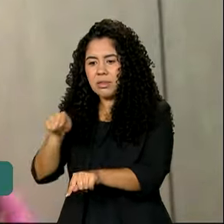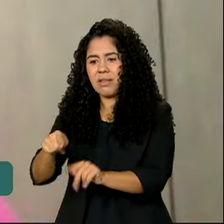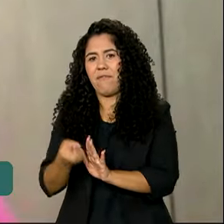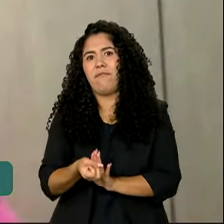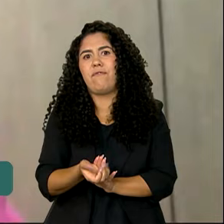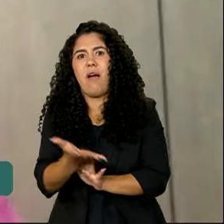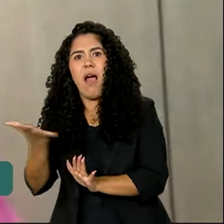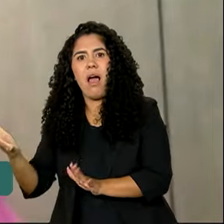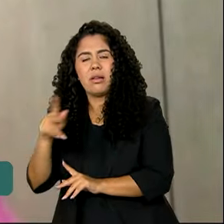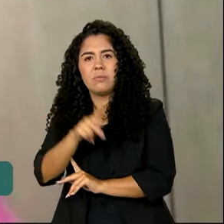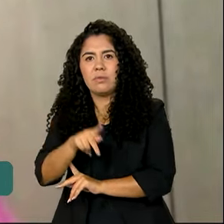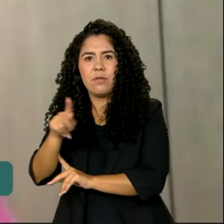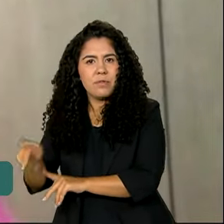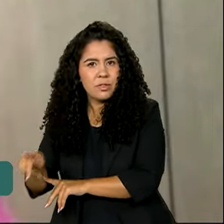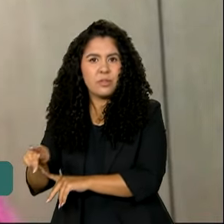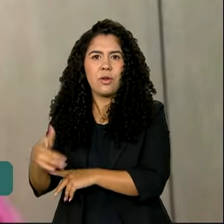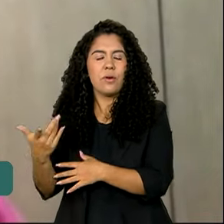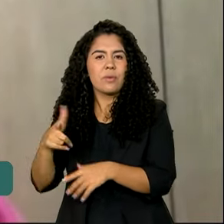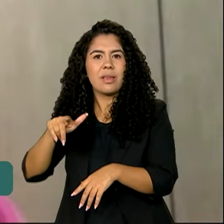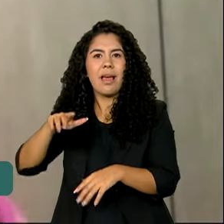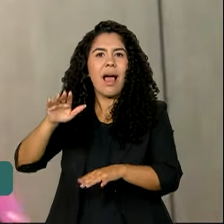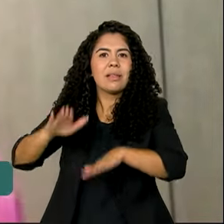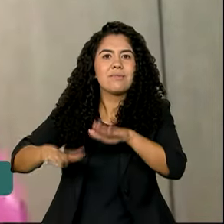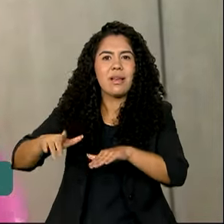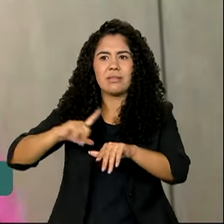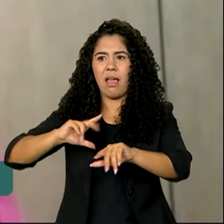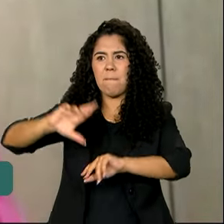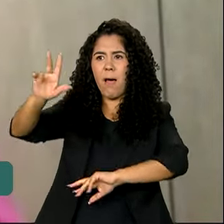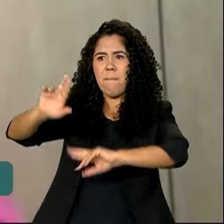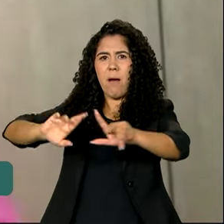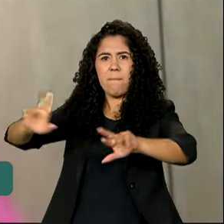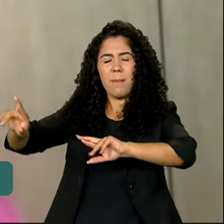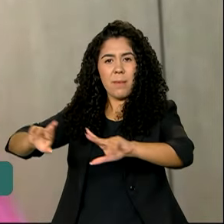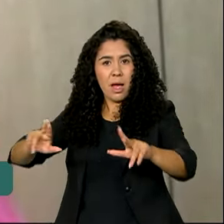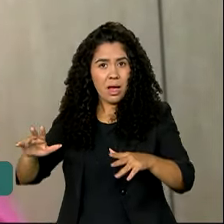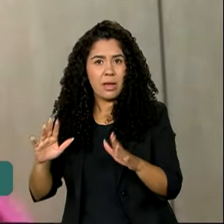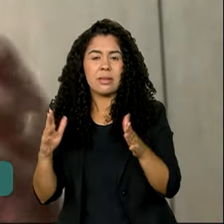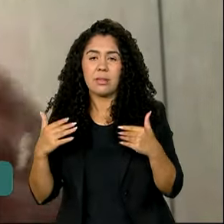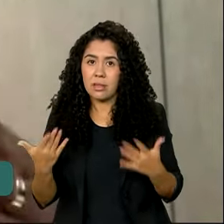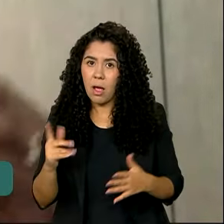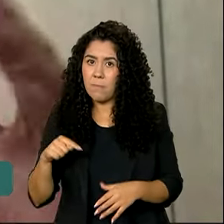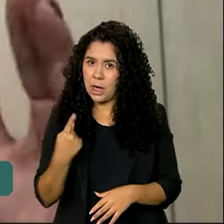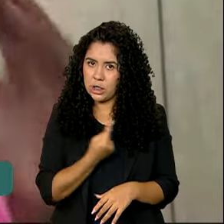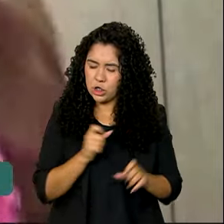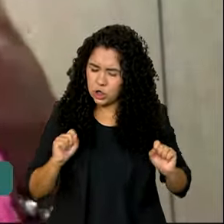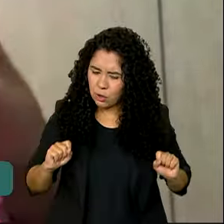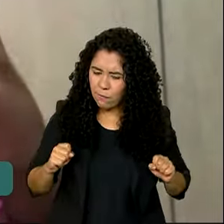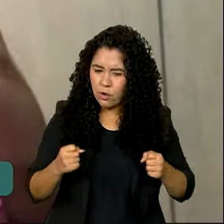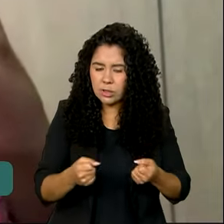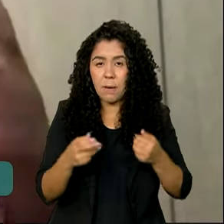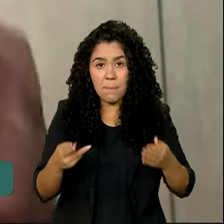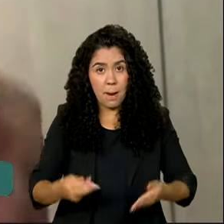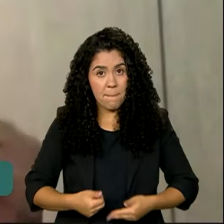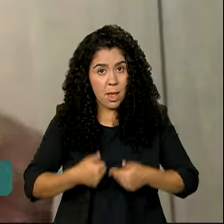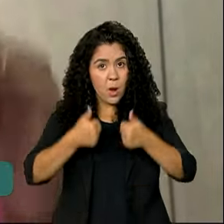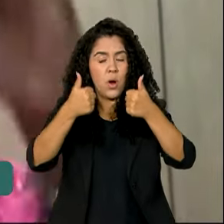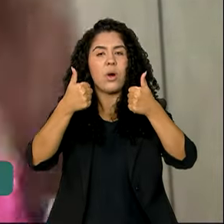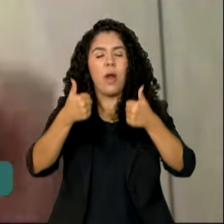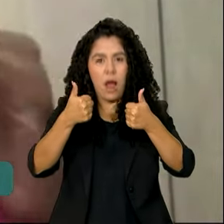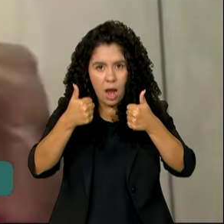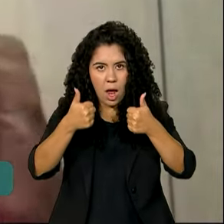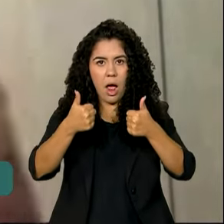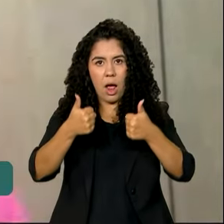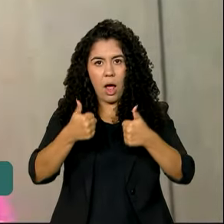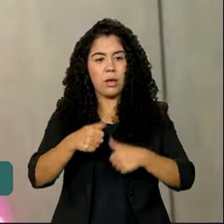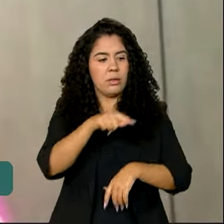estão trabalhando de modo cinético. Então o esforço para a gente melhorar essa relação entre